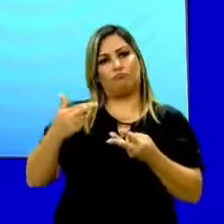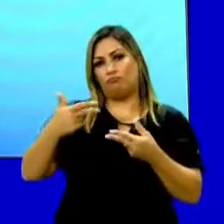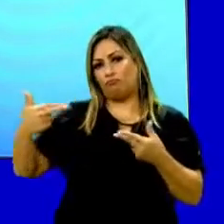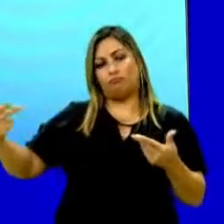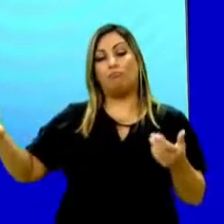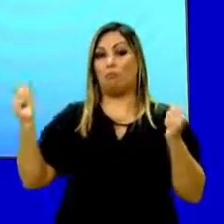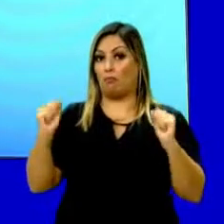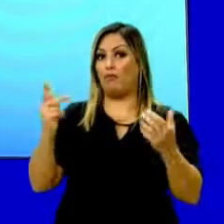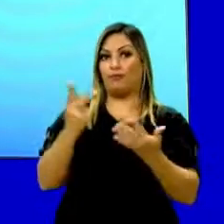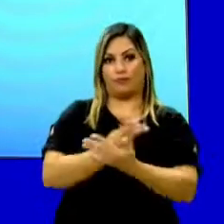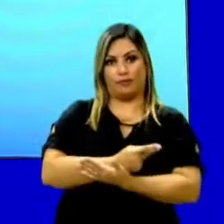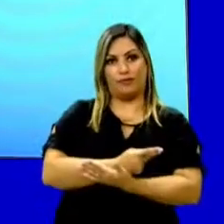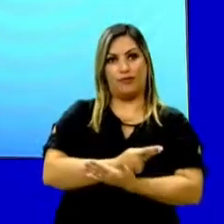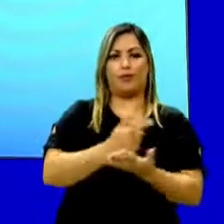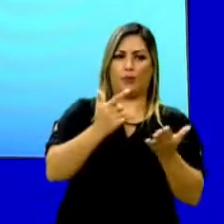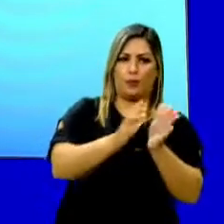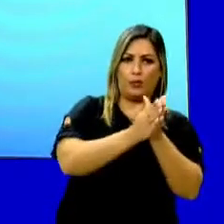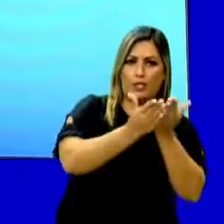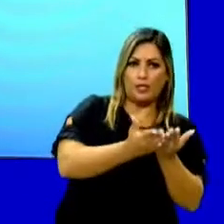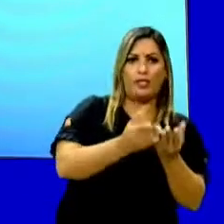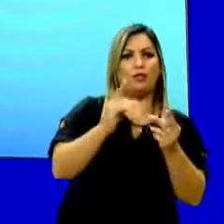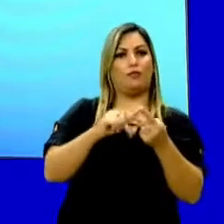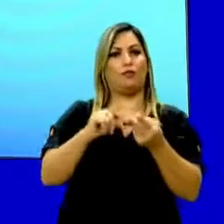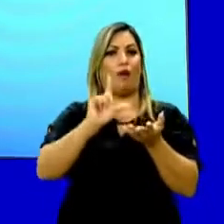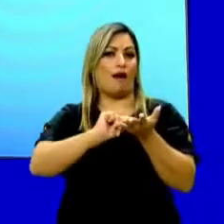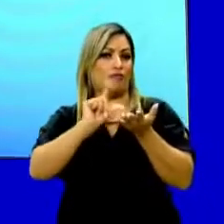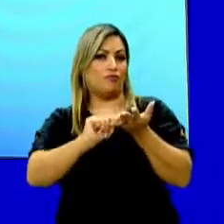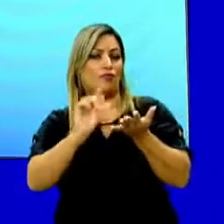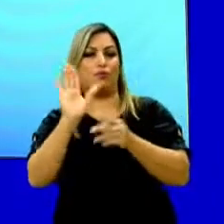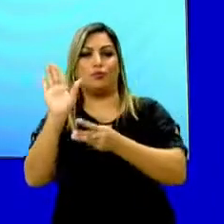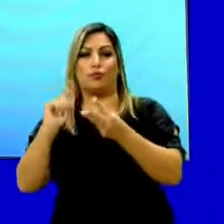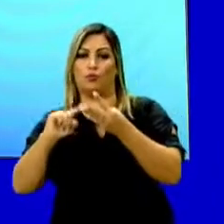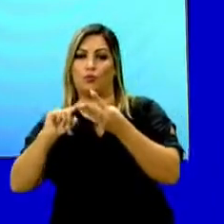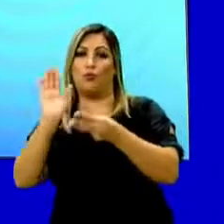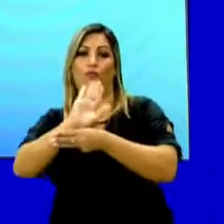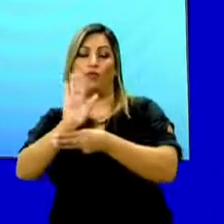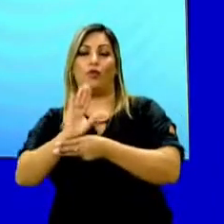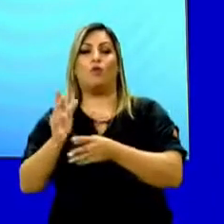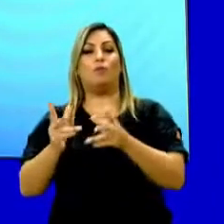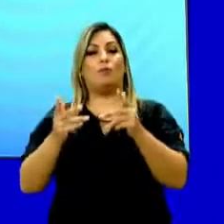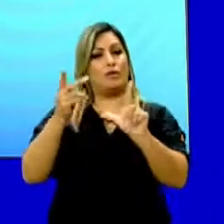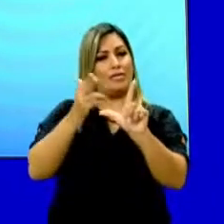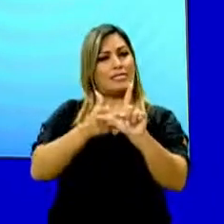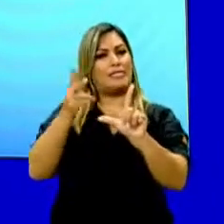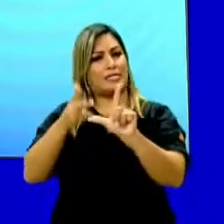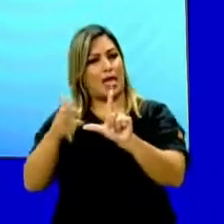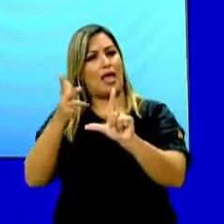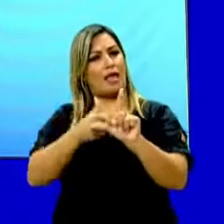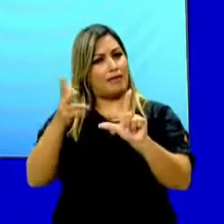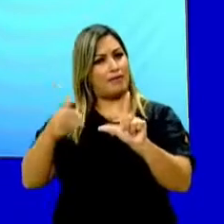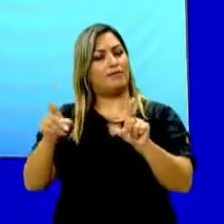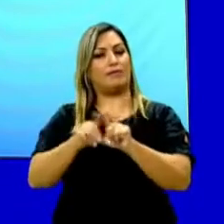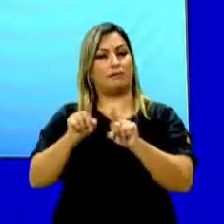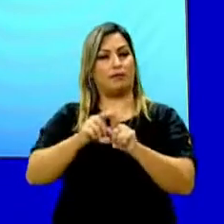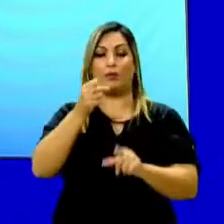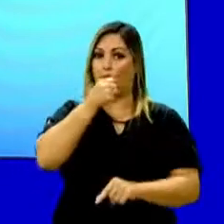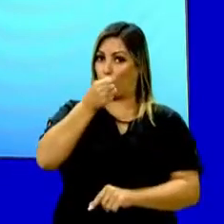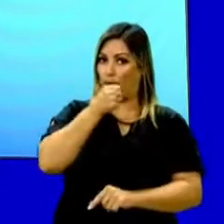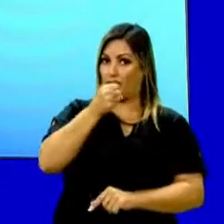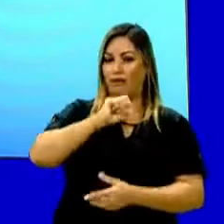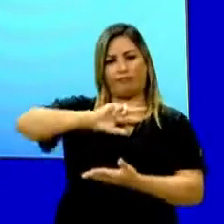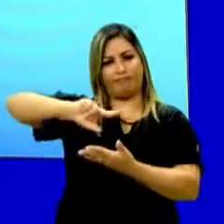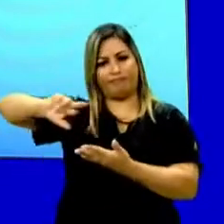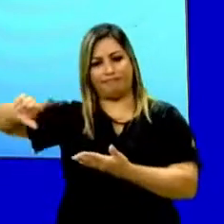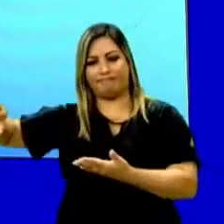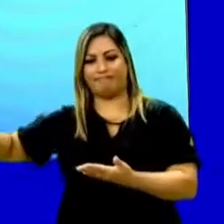acontecer a partir de um livro, de um artigo, de um filme, de uma série, de um documentário, e assim por diante.